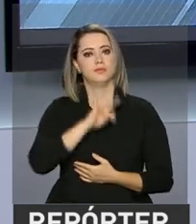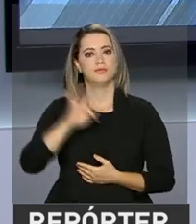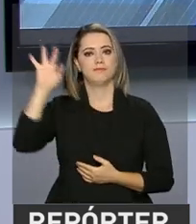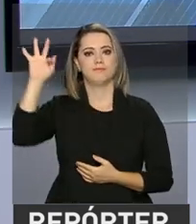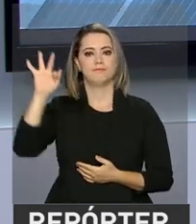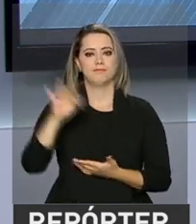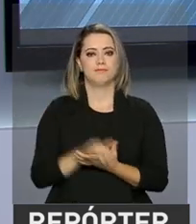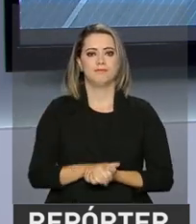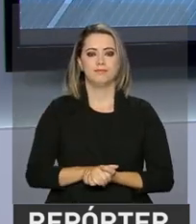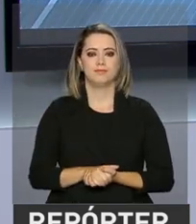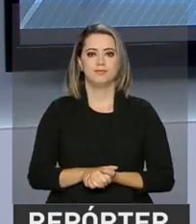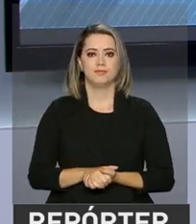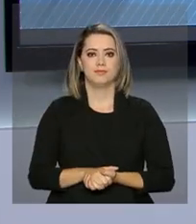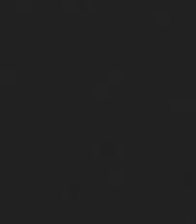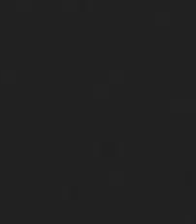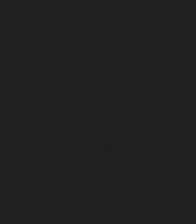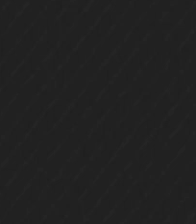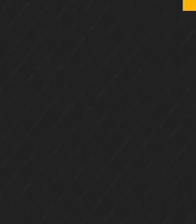TV do Governo Federal.